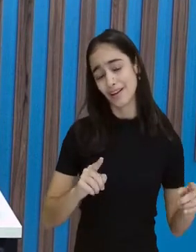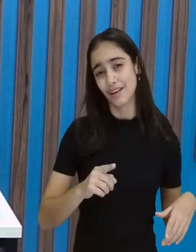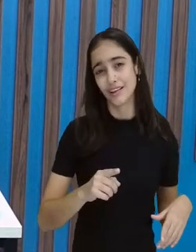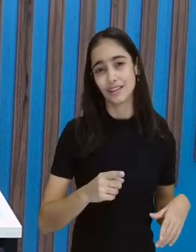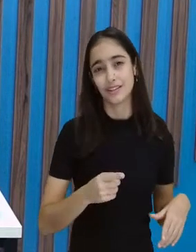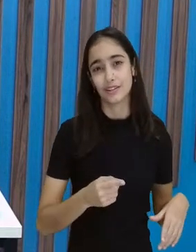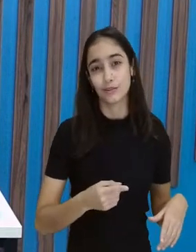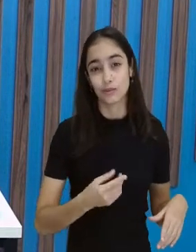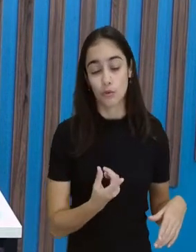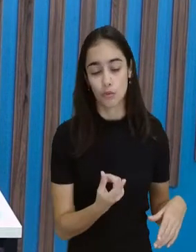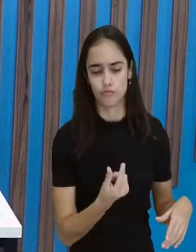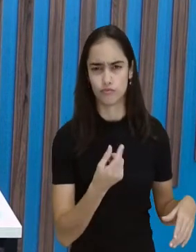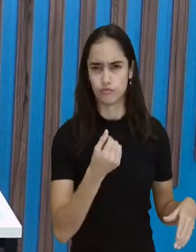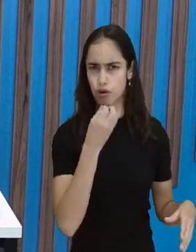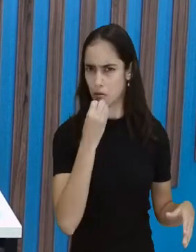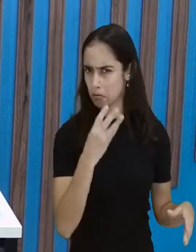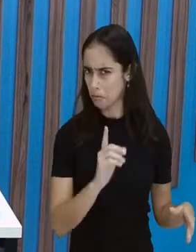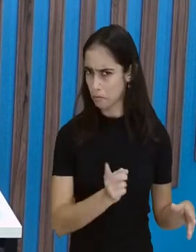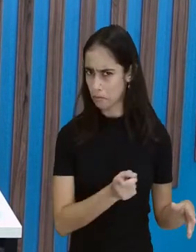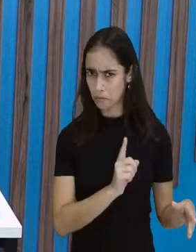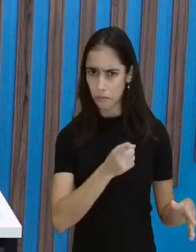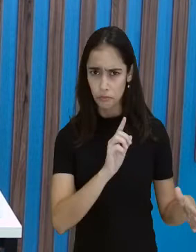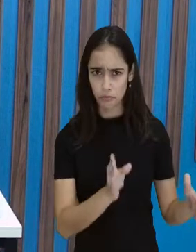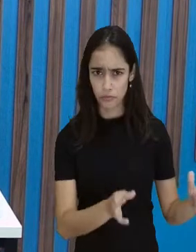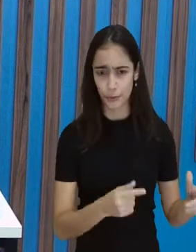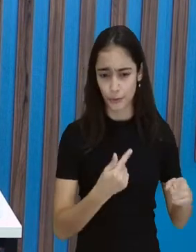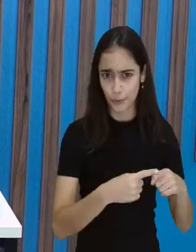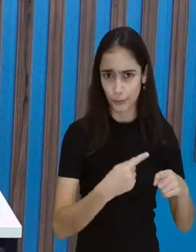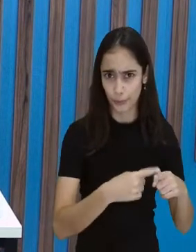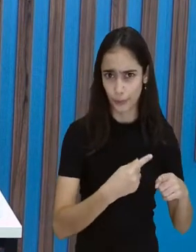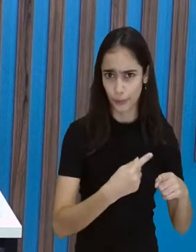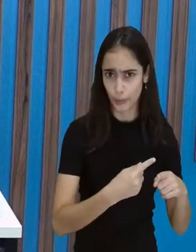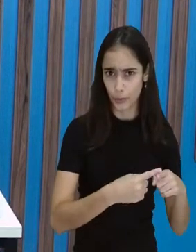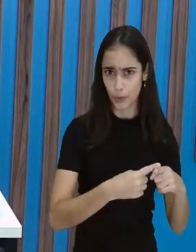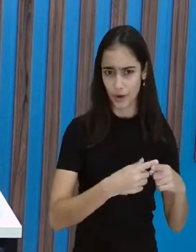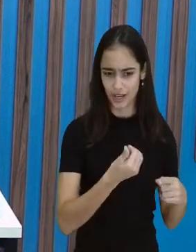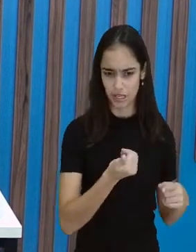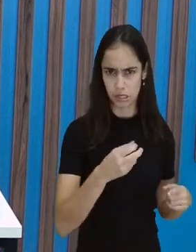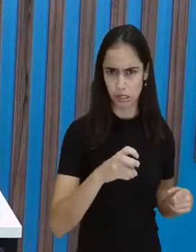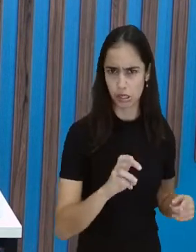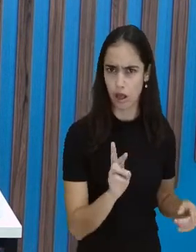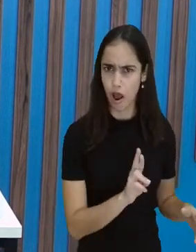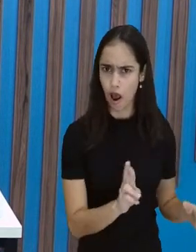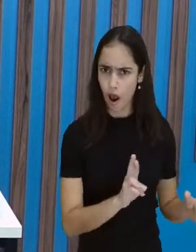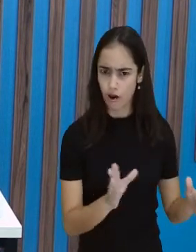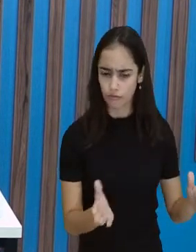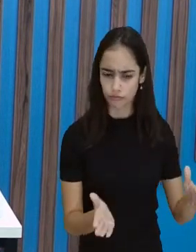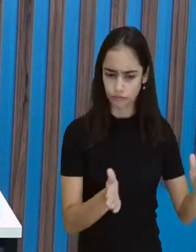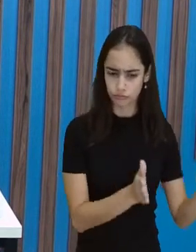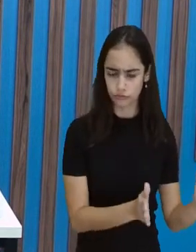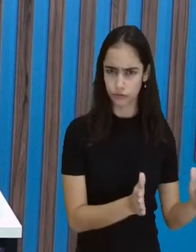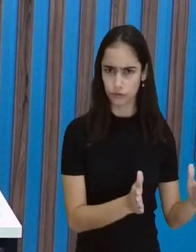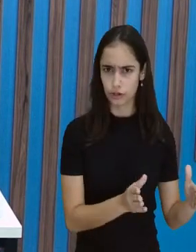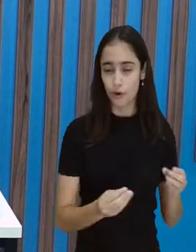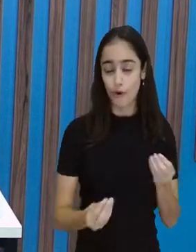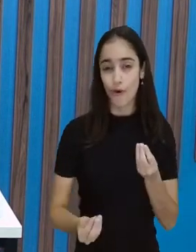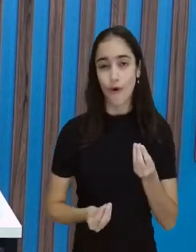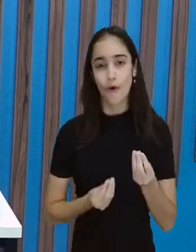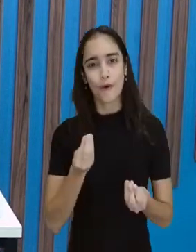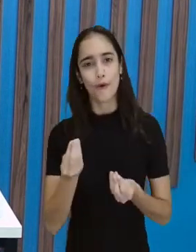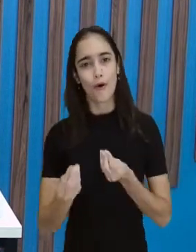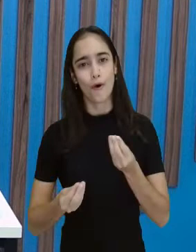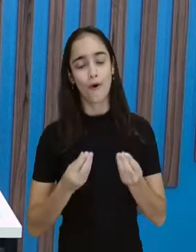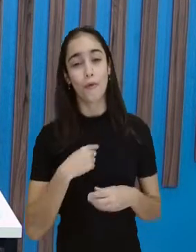falou. Porque o tomate está custando 15 reais. E como eu ia representar esse aí, ó, o valor em dinheiro, 15 reais?